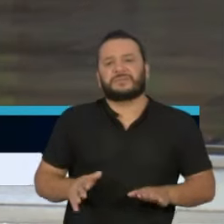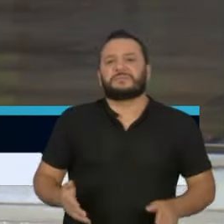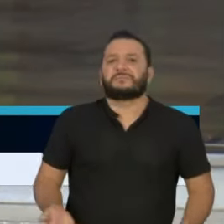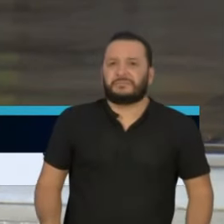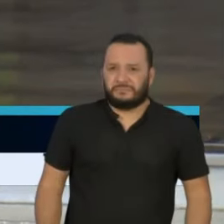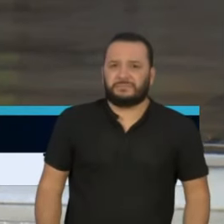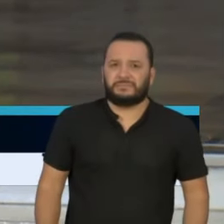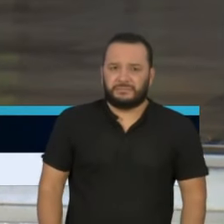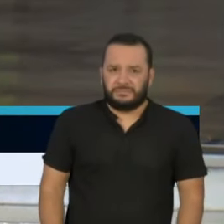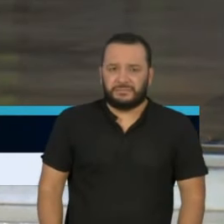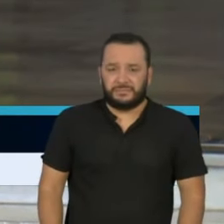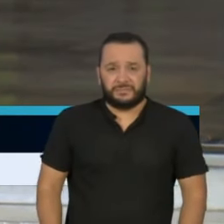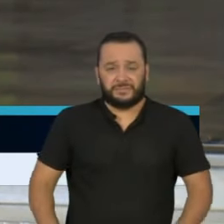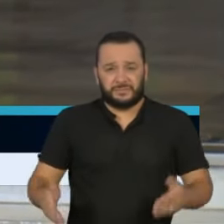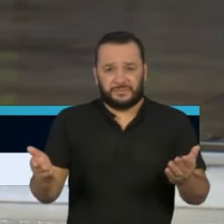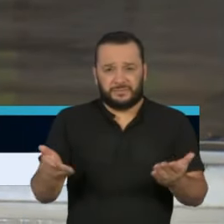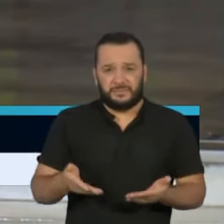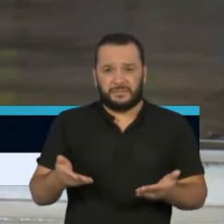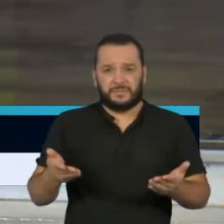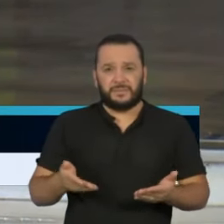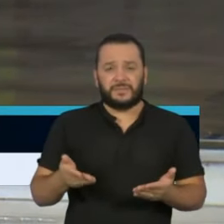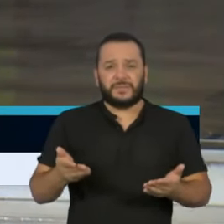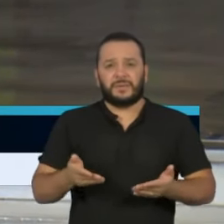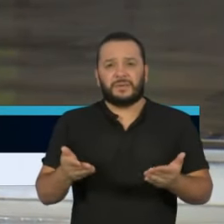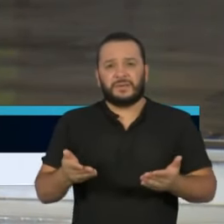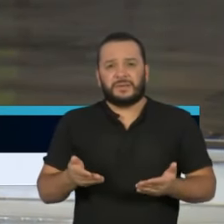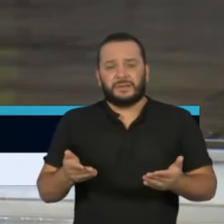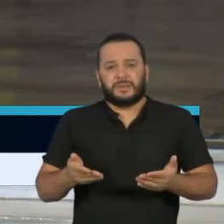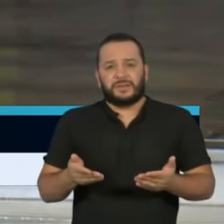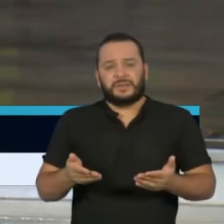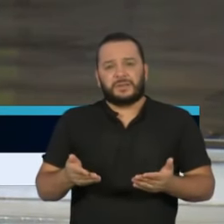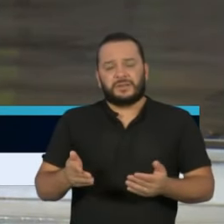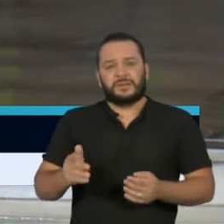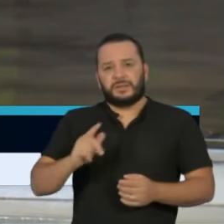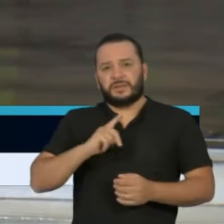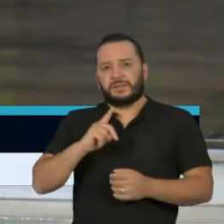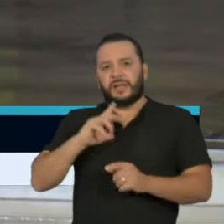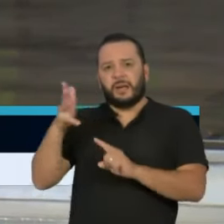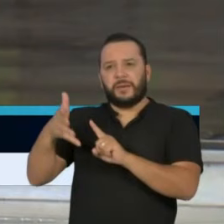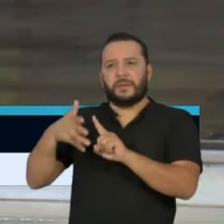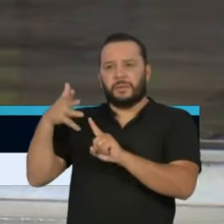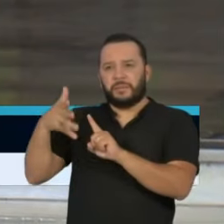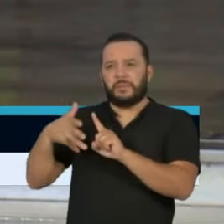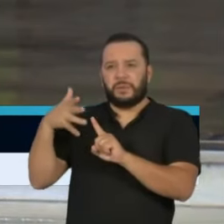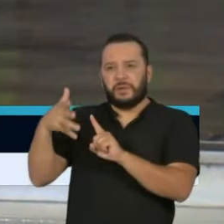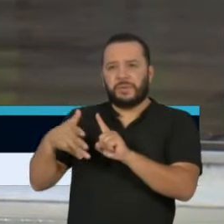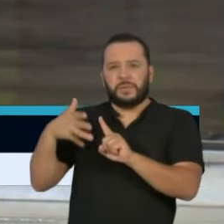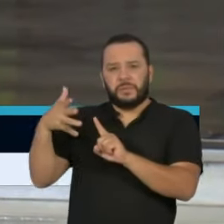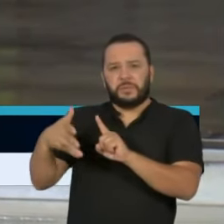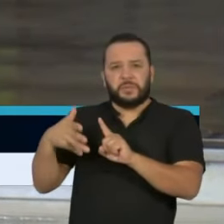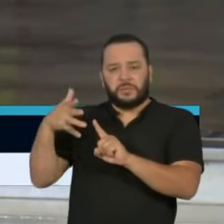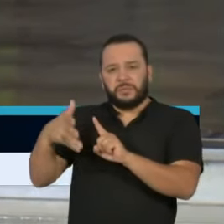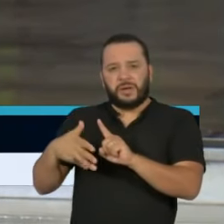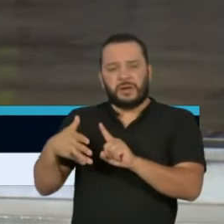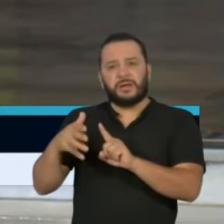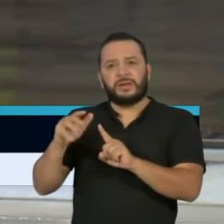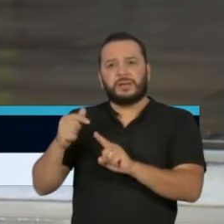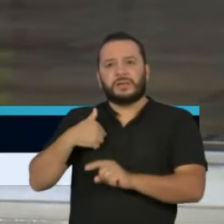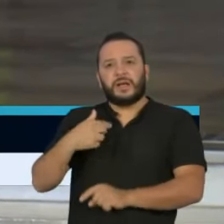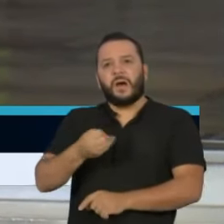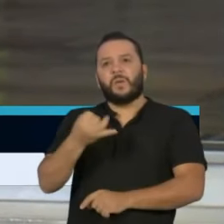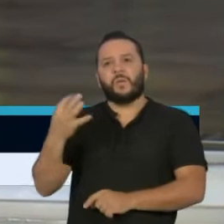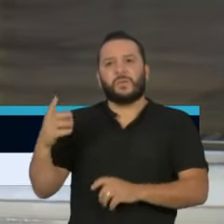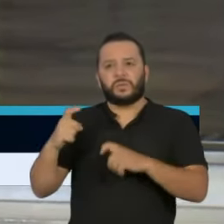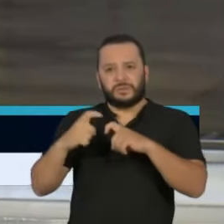Nós vamos agora ouvir o depoimento de alguns